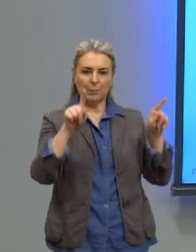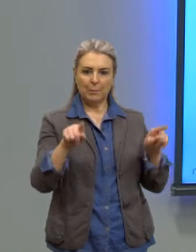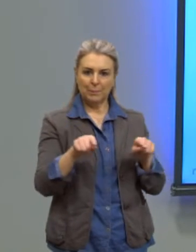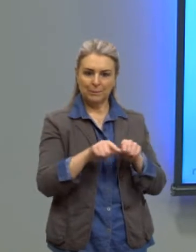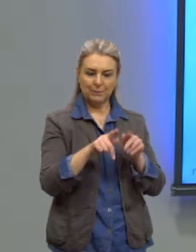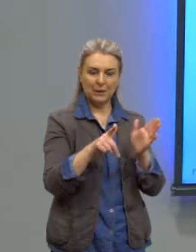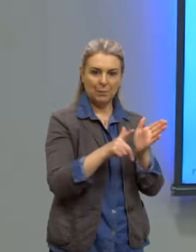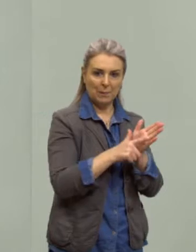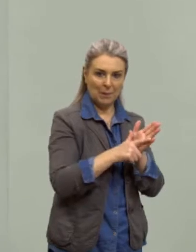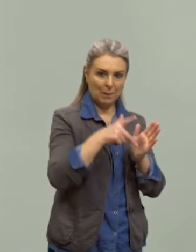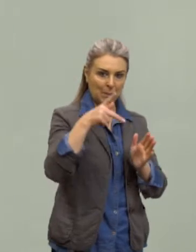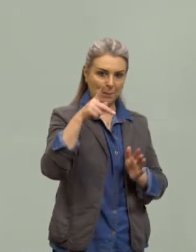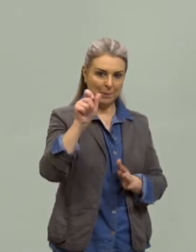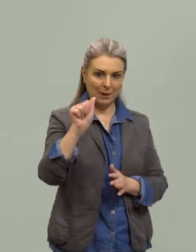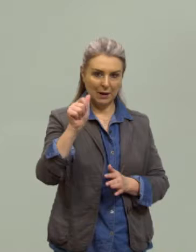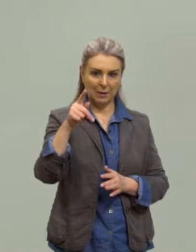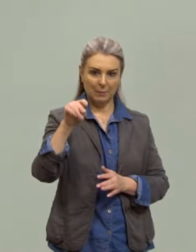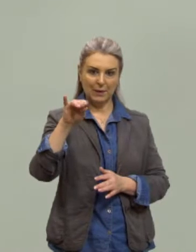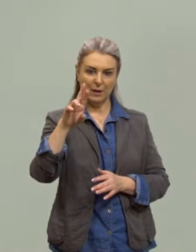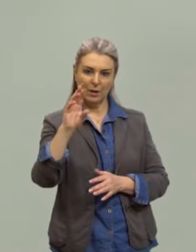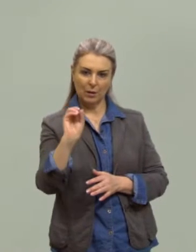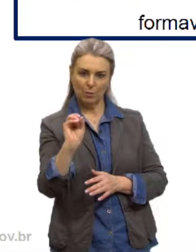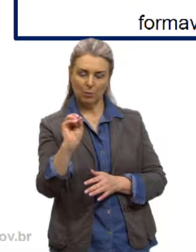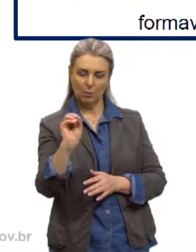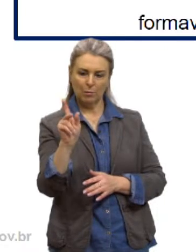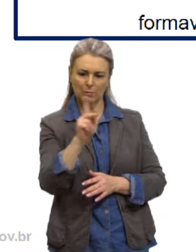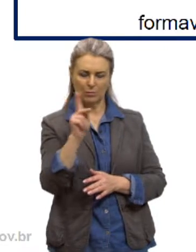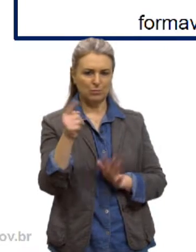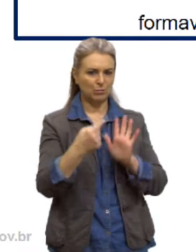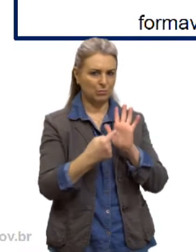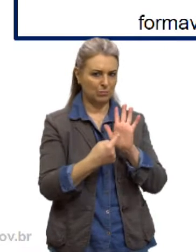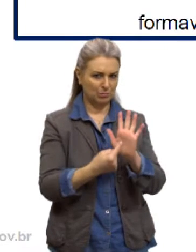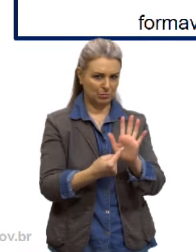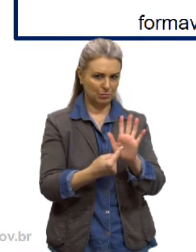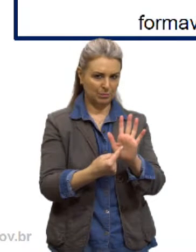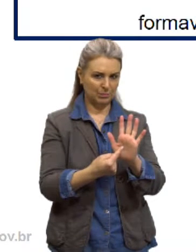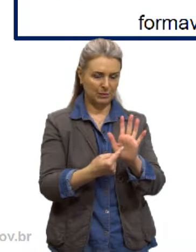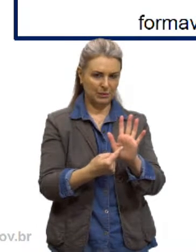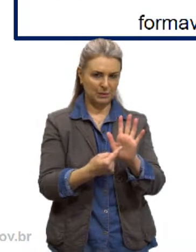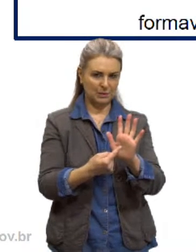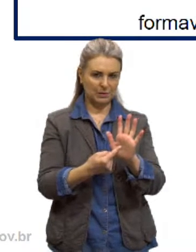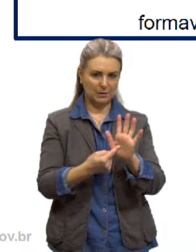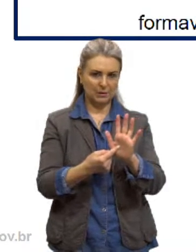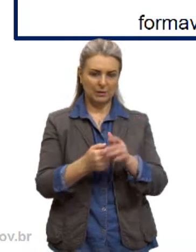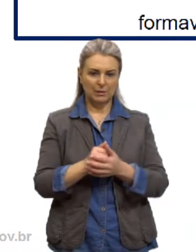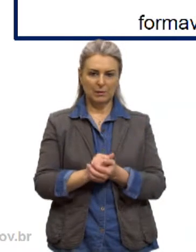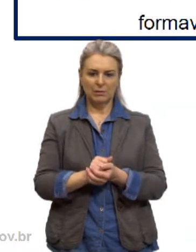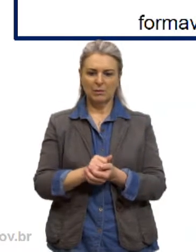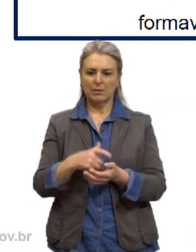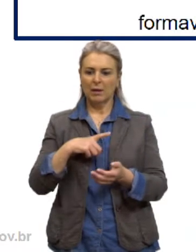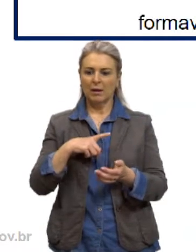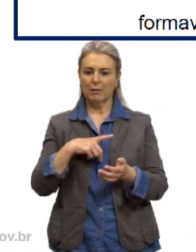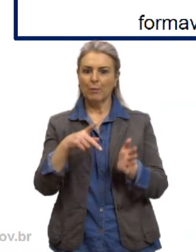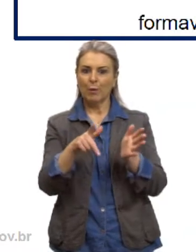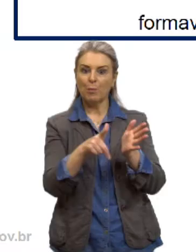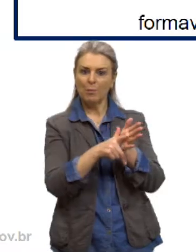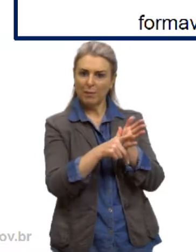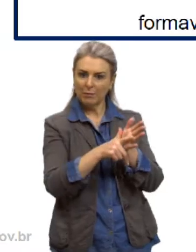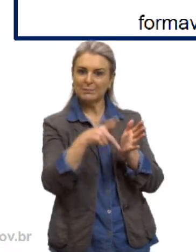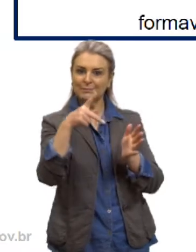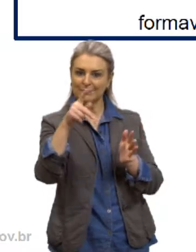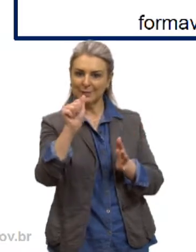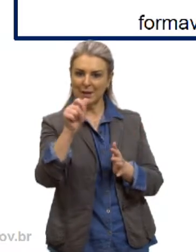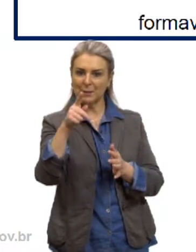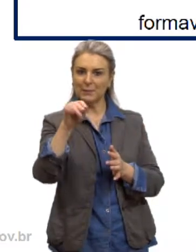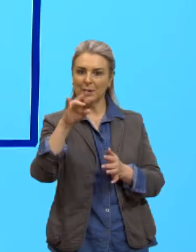que é o mesmo papiro de Hind, que a gente já trouxe aqui para vocês em outros momentos. Então, são papiros que essas